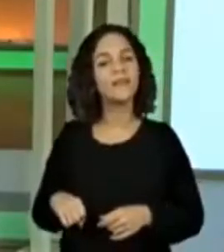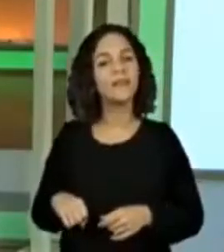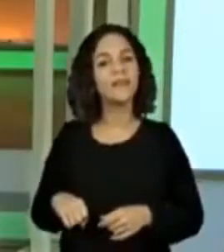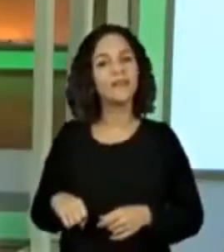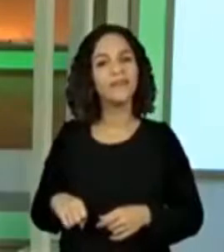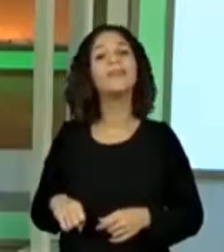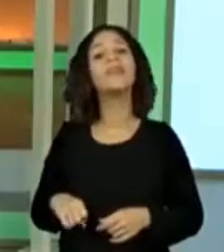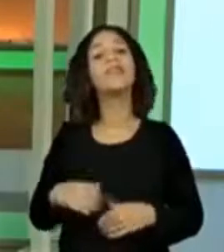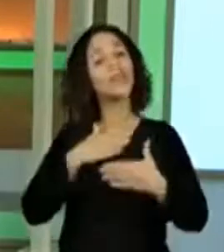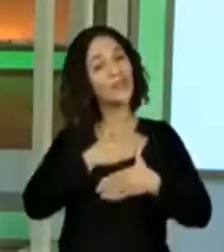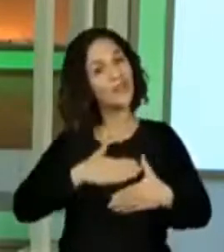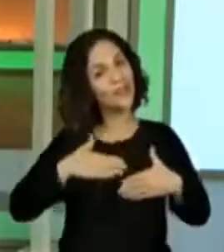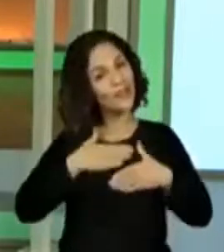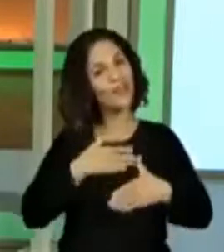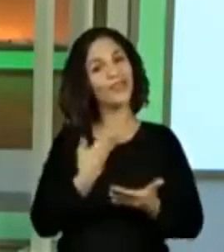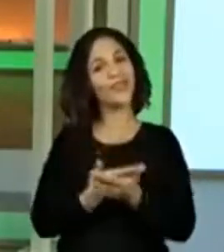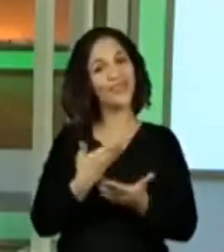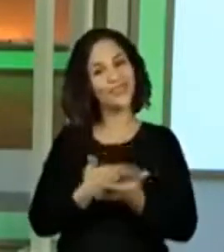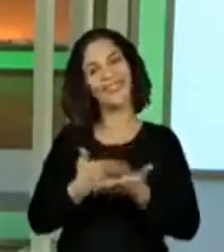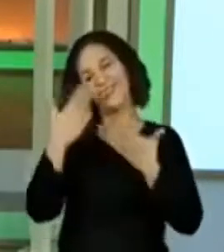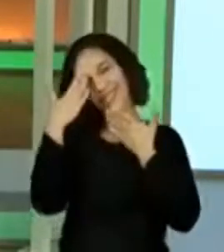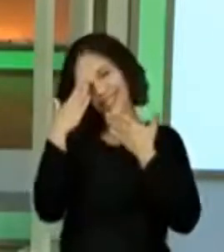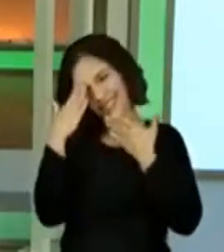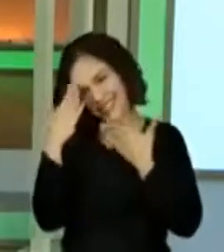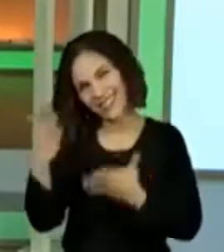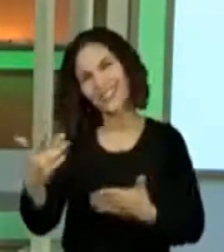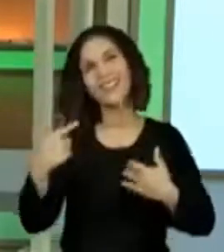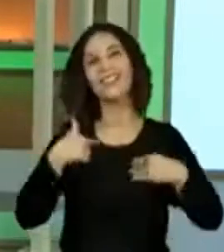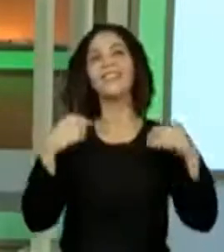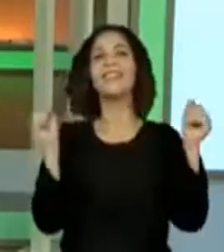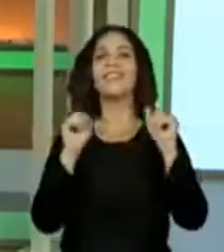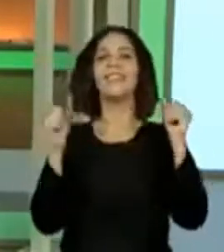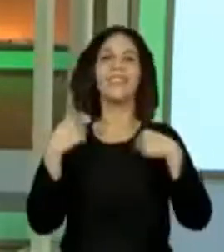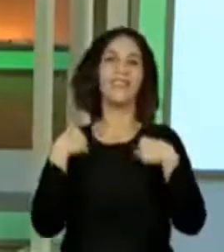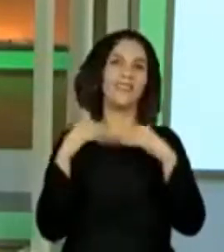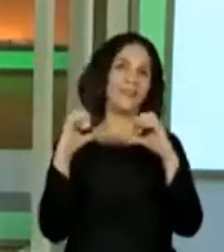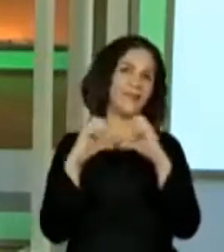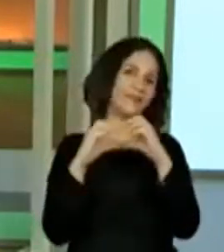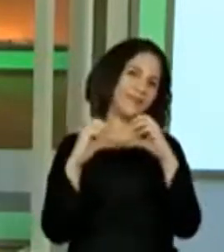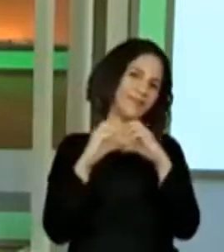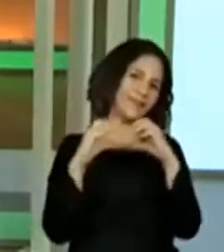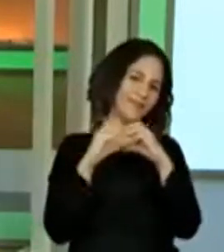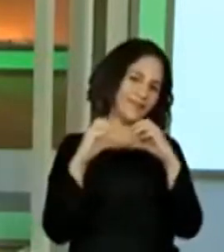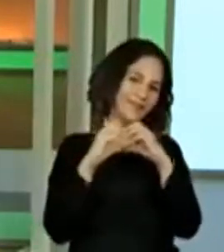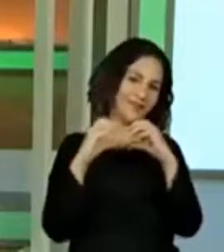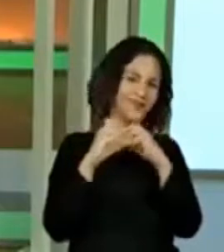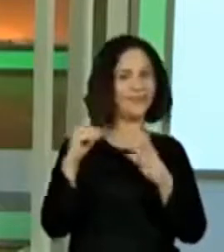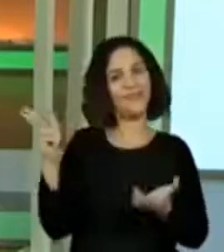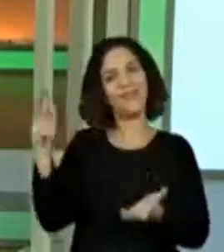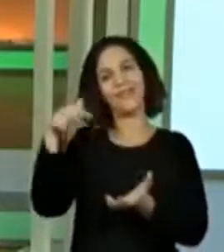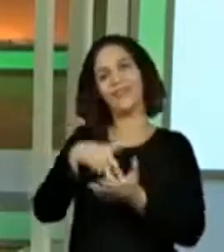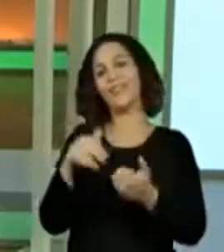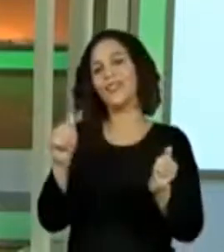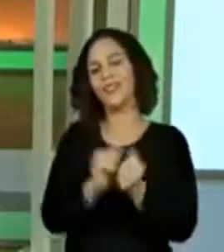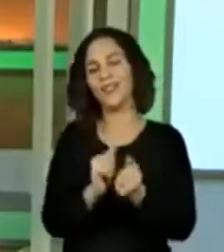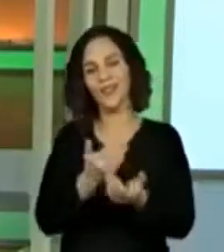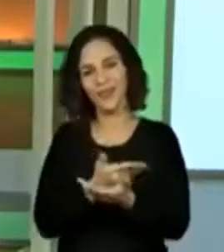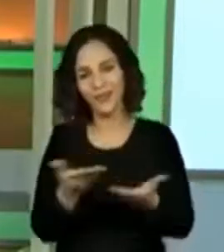Estou gostando bastante da aula. Obrigada, eu estou amando. Amando estar aqui com vocês.